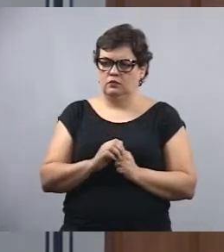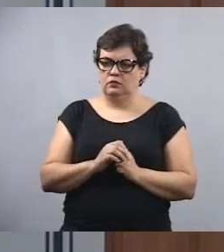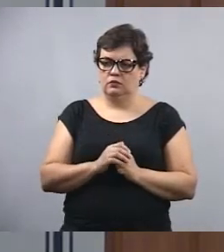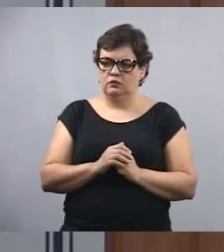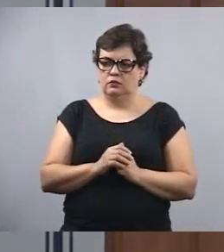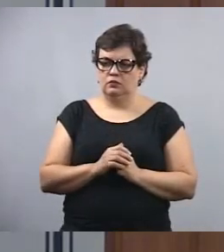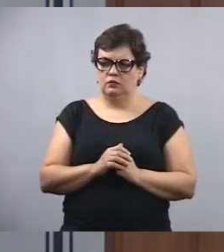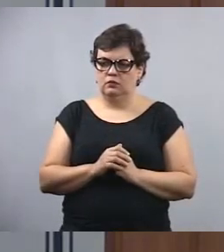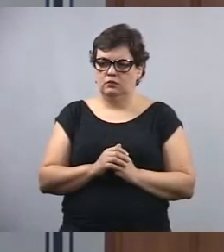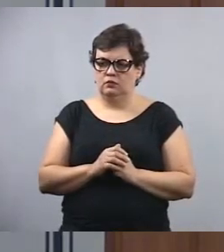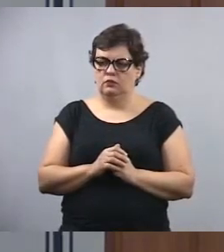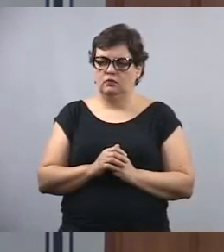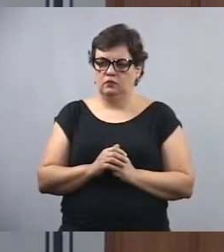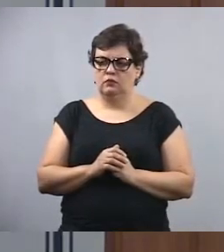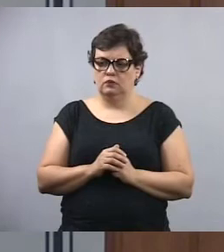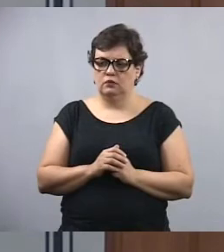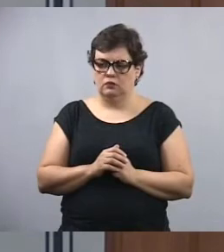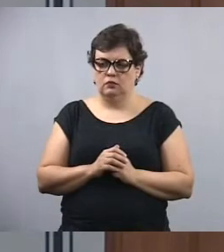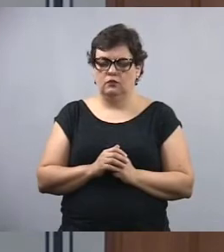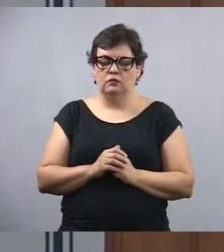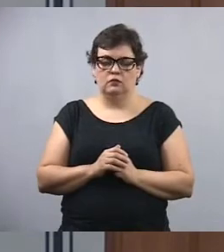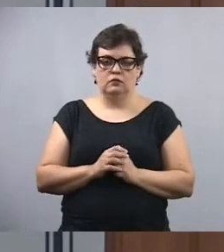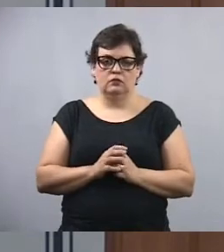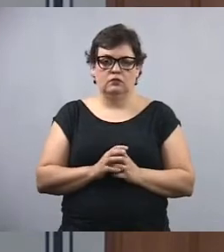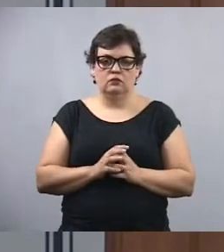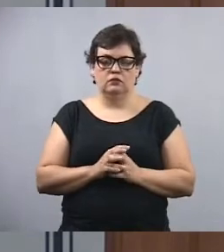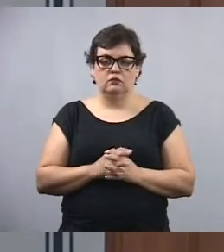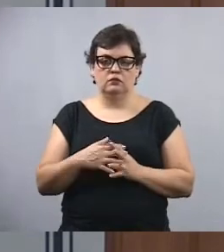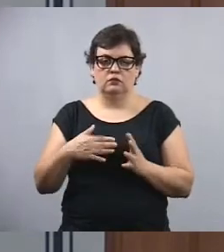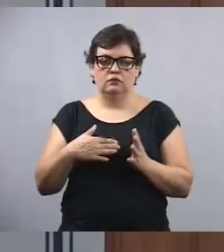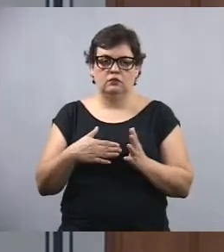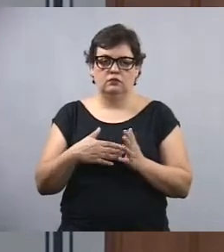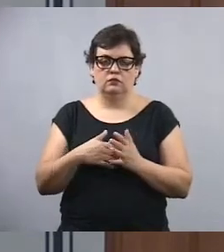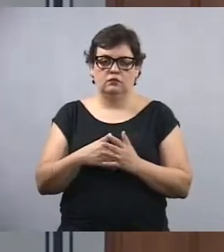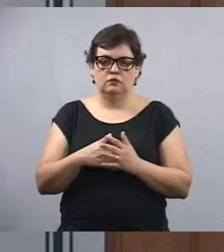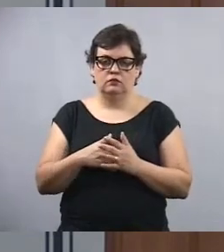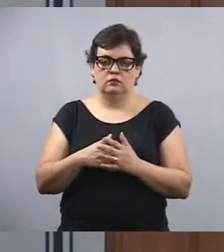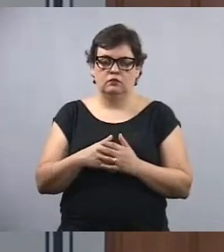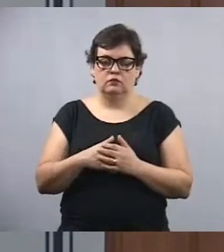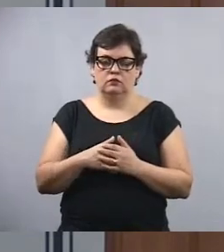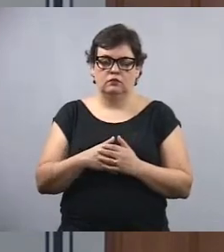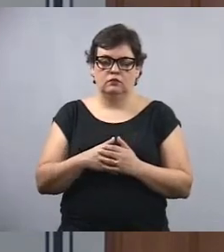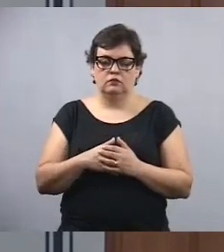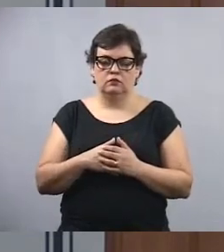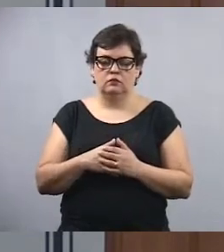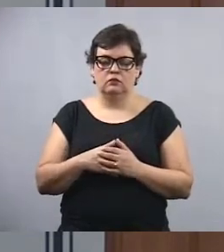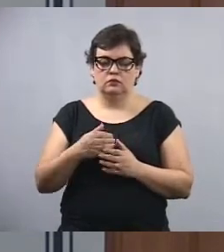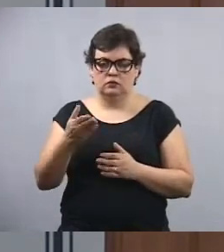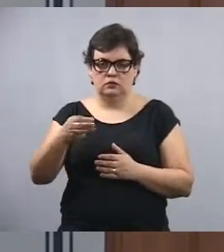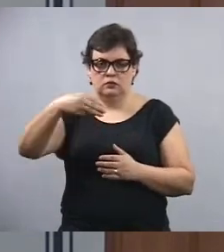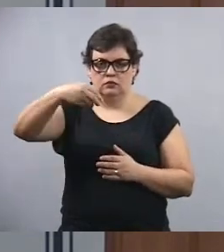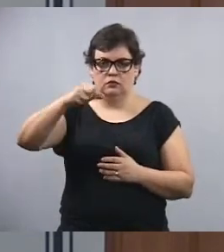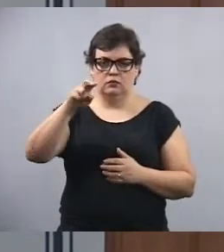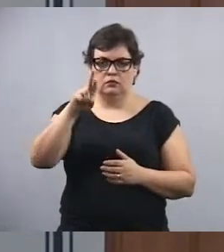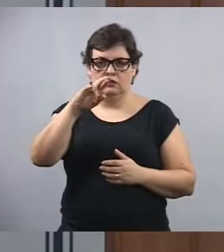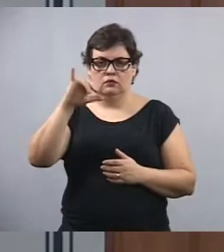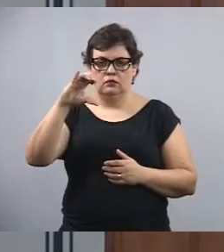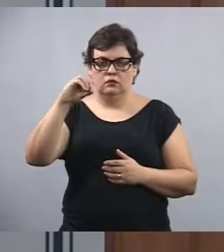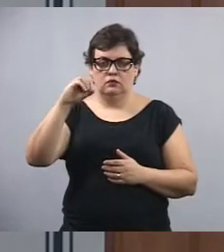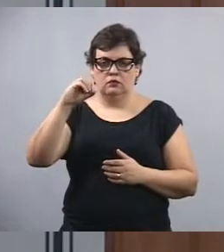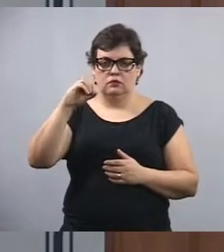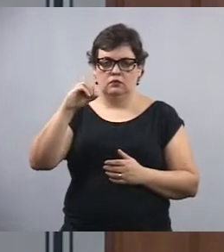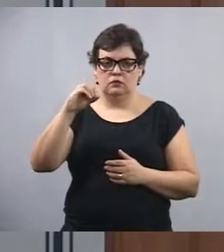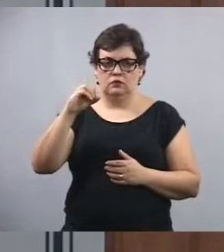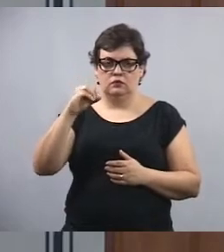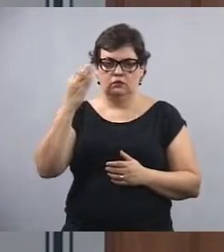até pouco tempo estava aí nas suas atividades afins de polícia militar e, por sinal, um